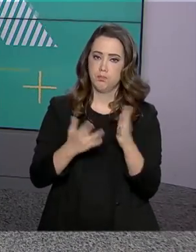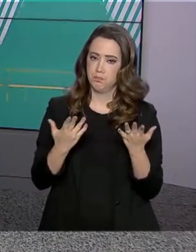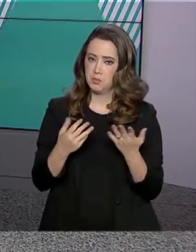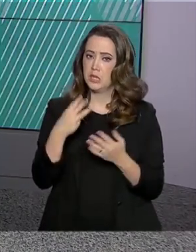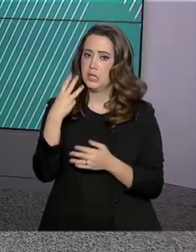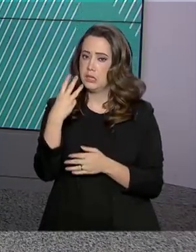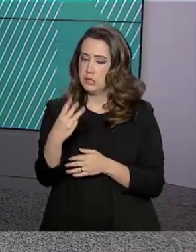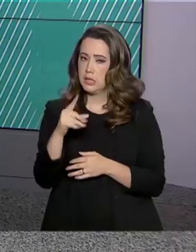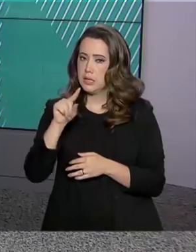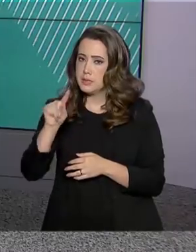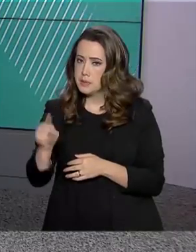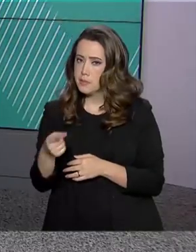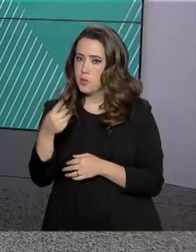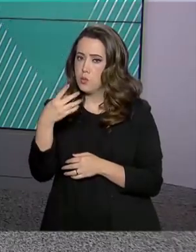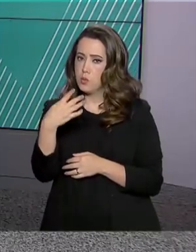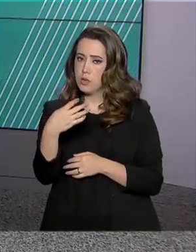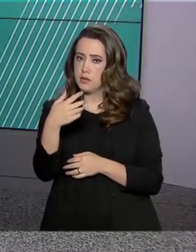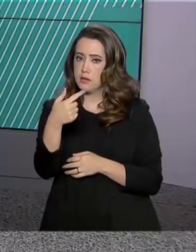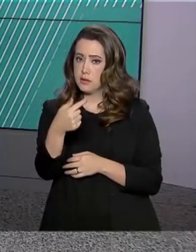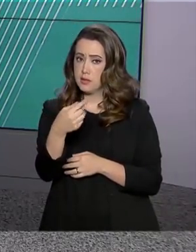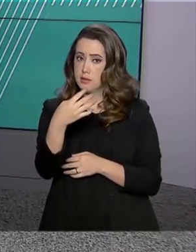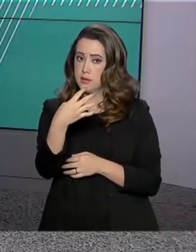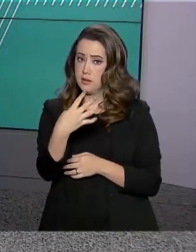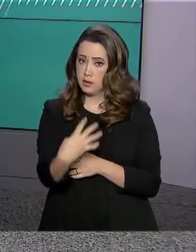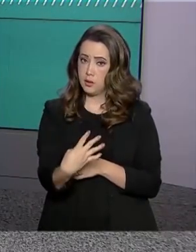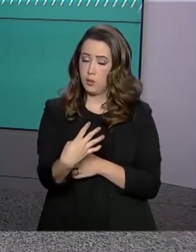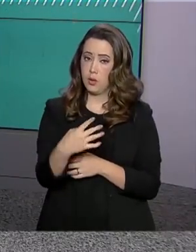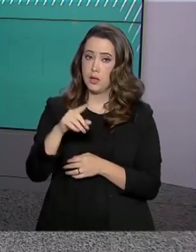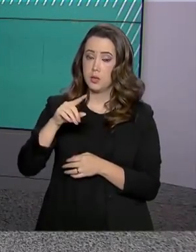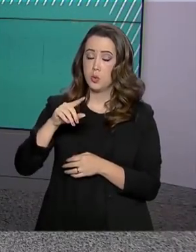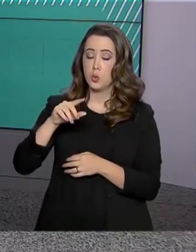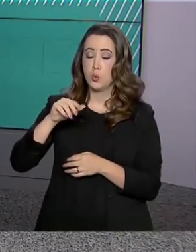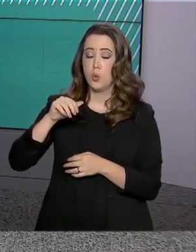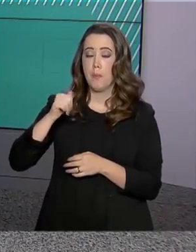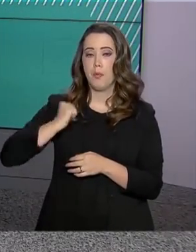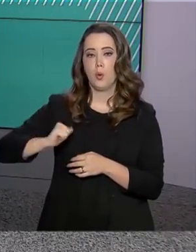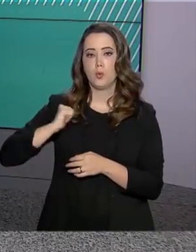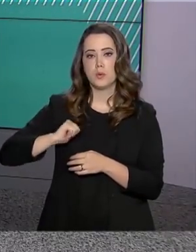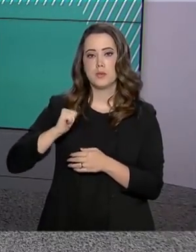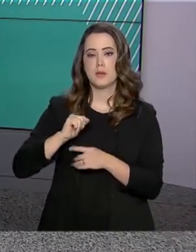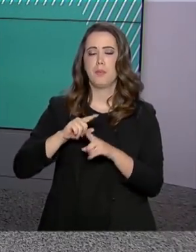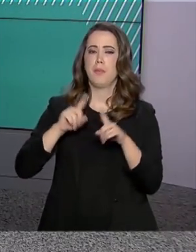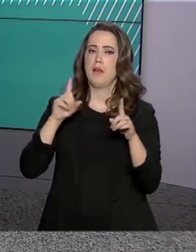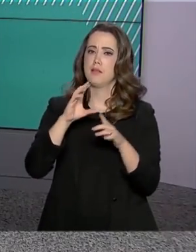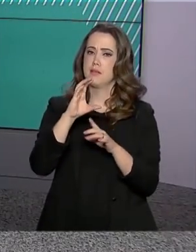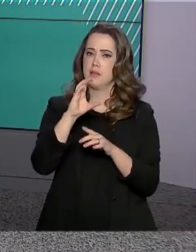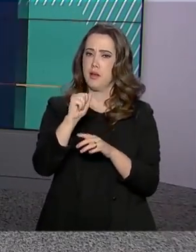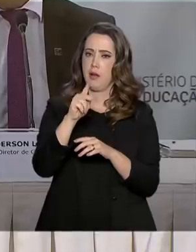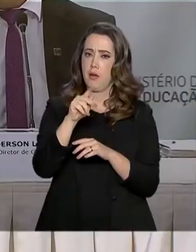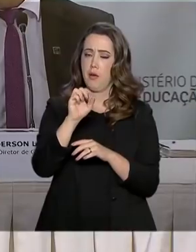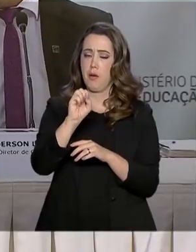.474 bolsas das 200 mil ofertadas pela Capes.